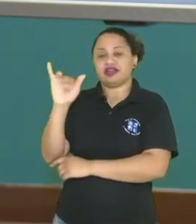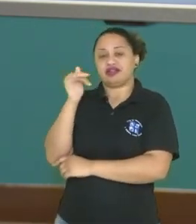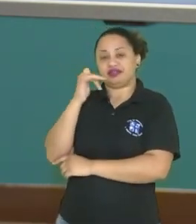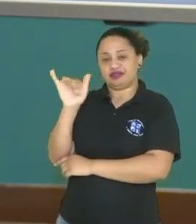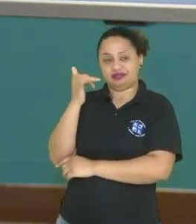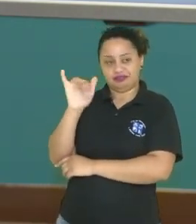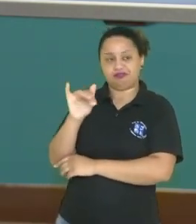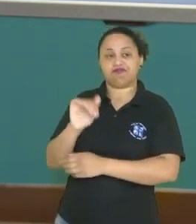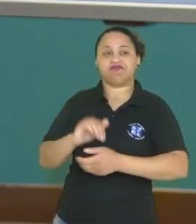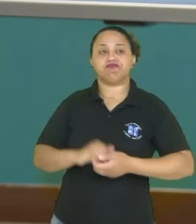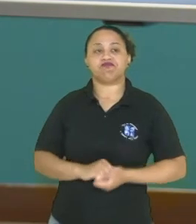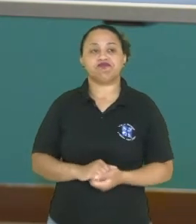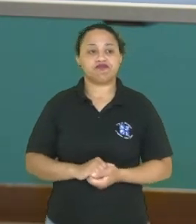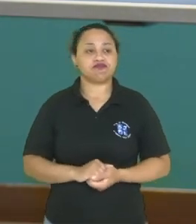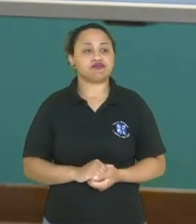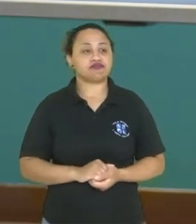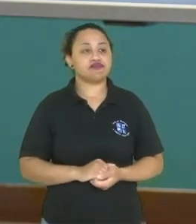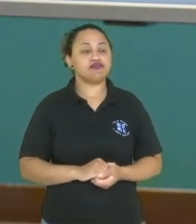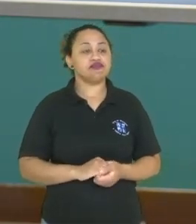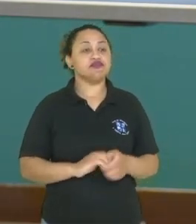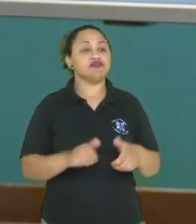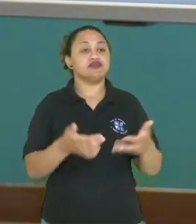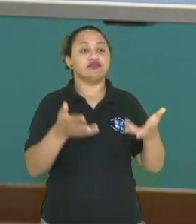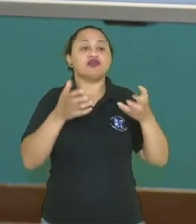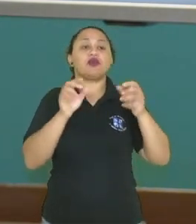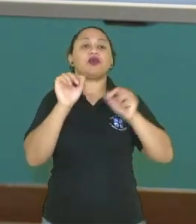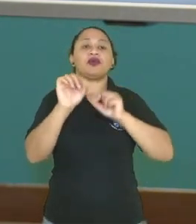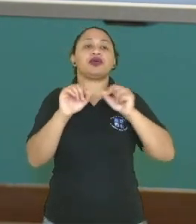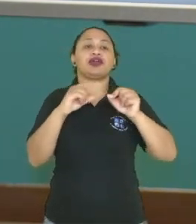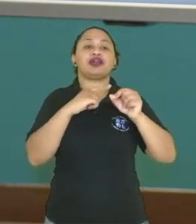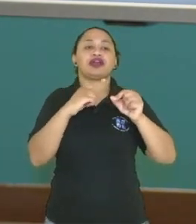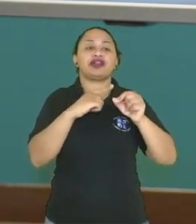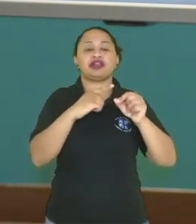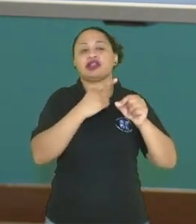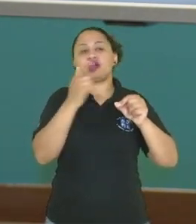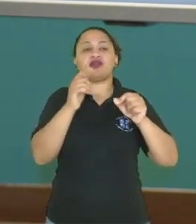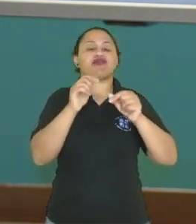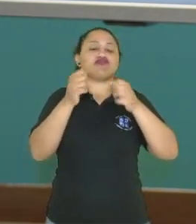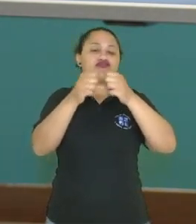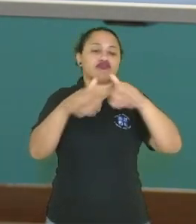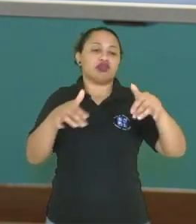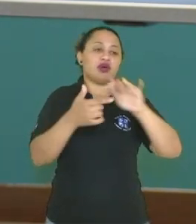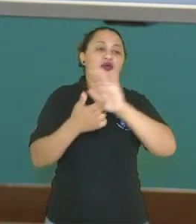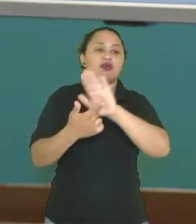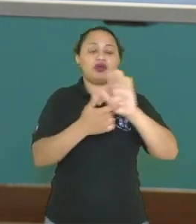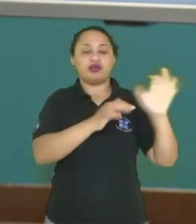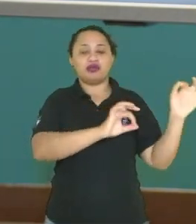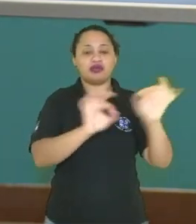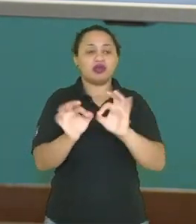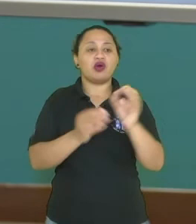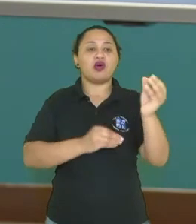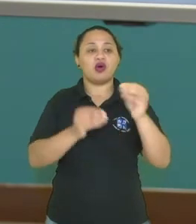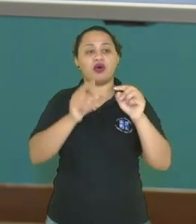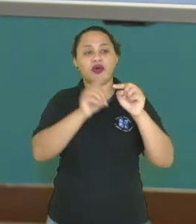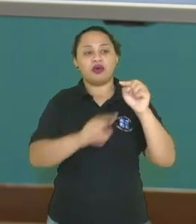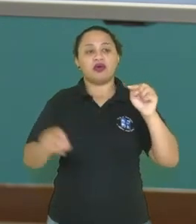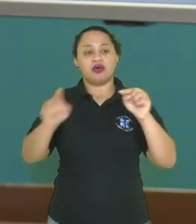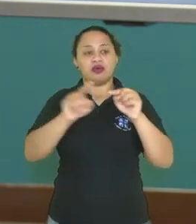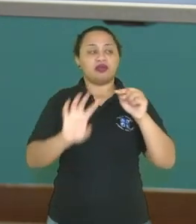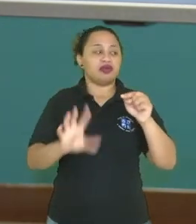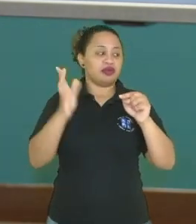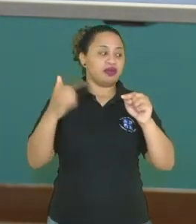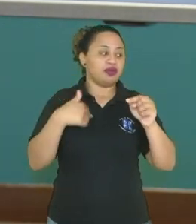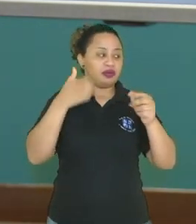energia elétrica. Certo? Então, aqui a gente tem um outro esquema, né? Mostrando, então, a sequência aí da